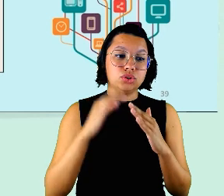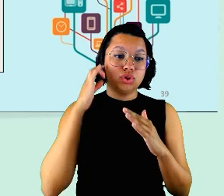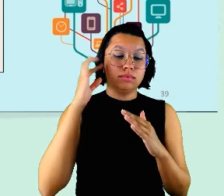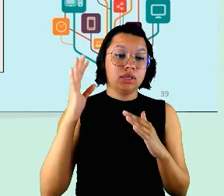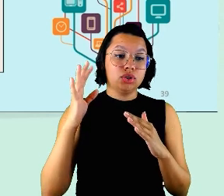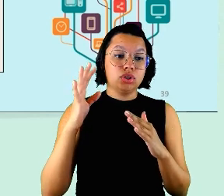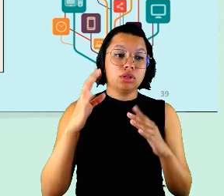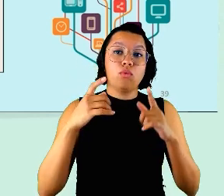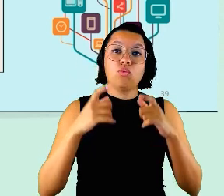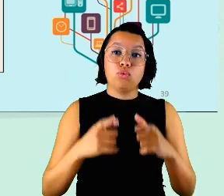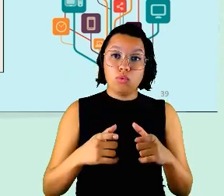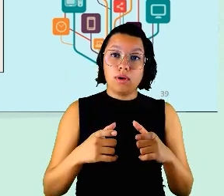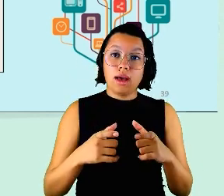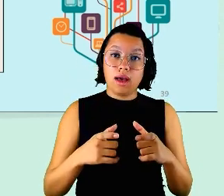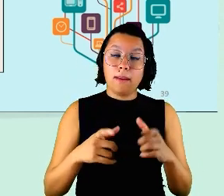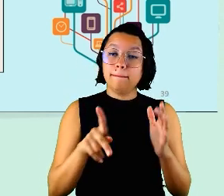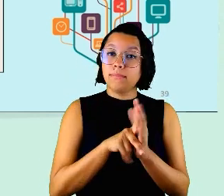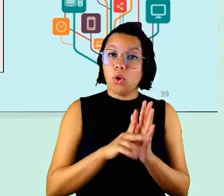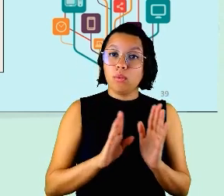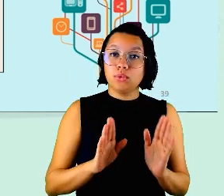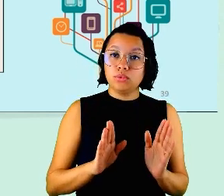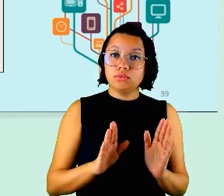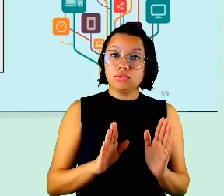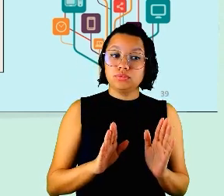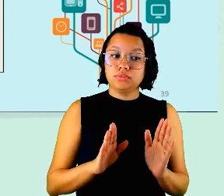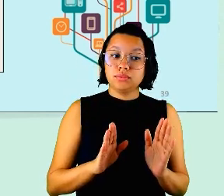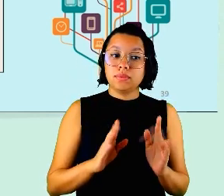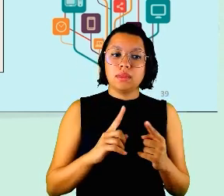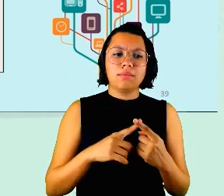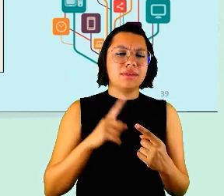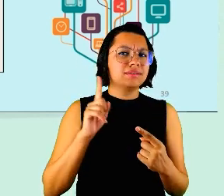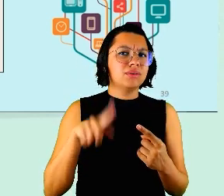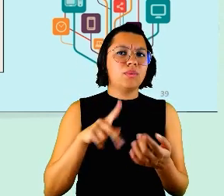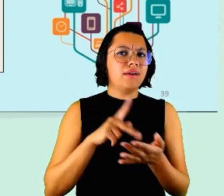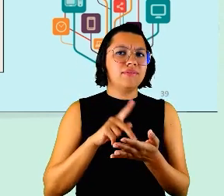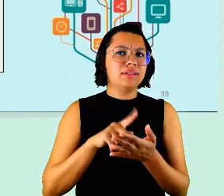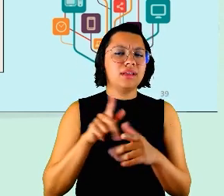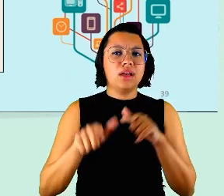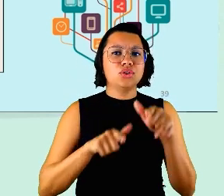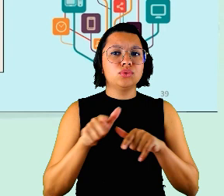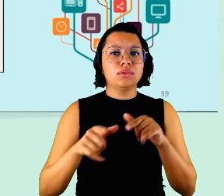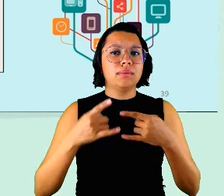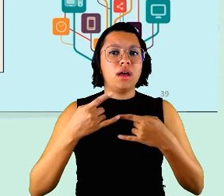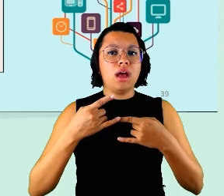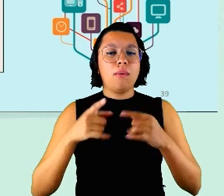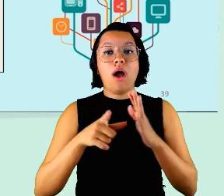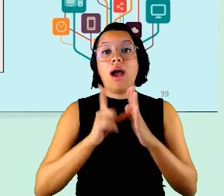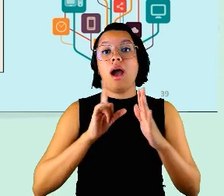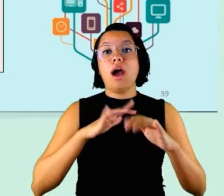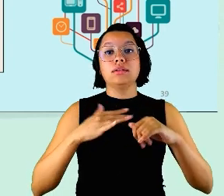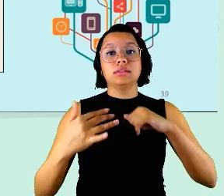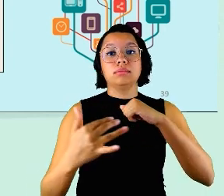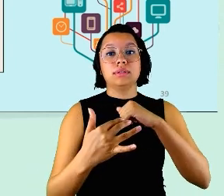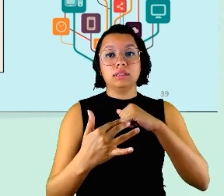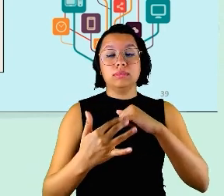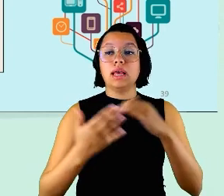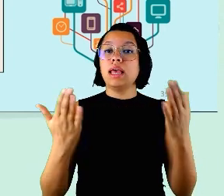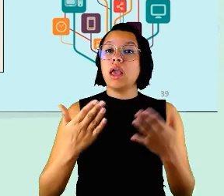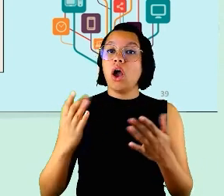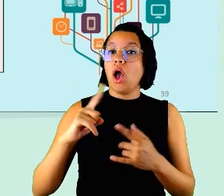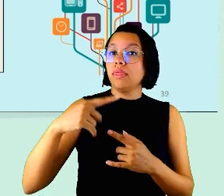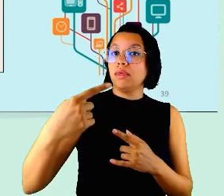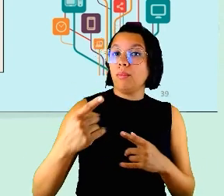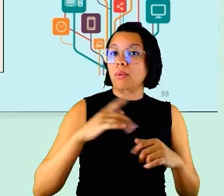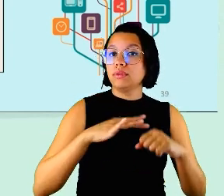e essa não é a realidade do trabalho remoto antes da pandemia e do trabalho agora pós pandemia